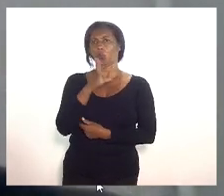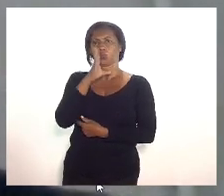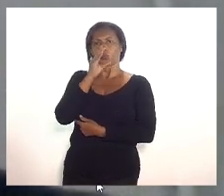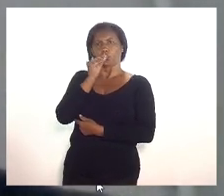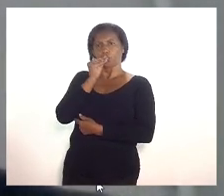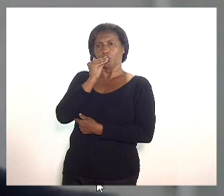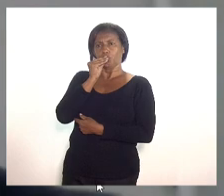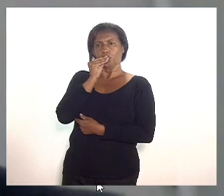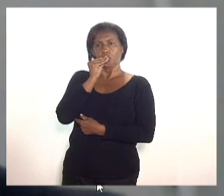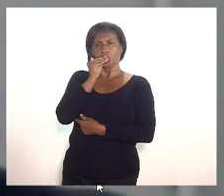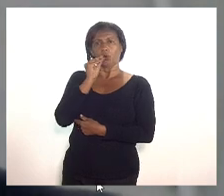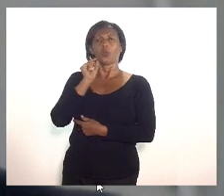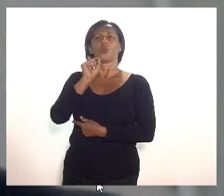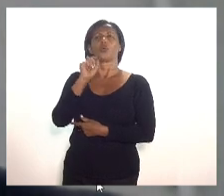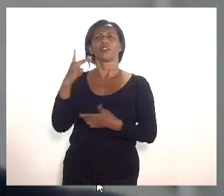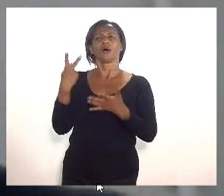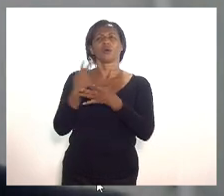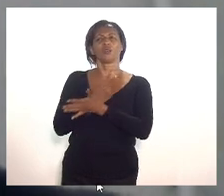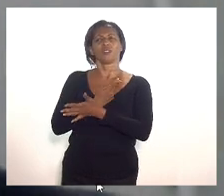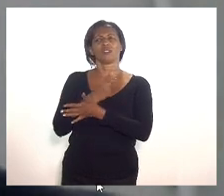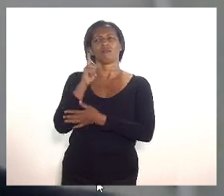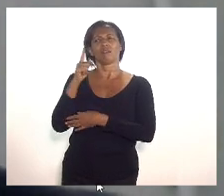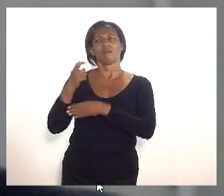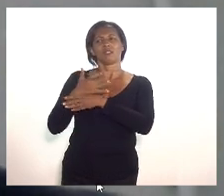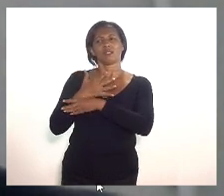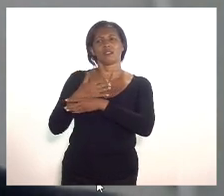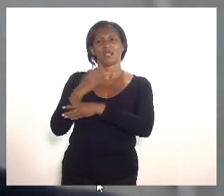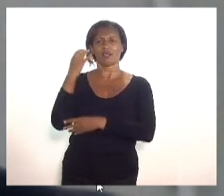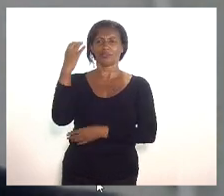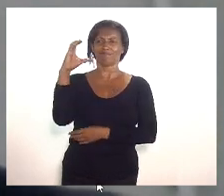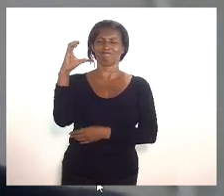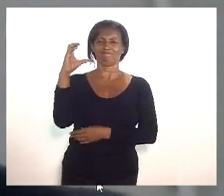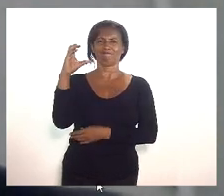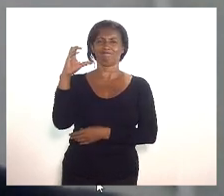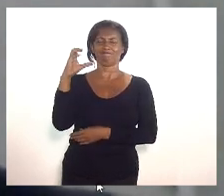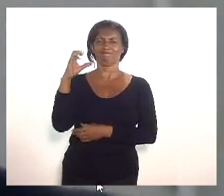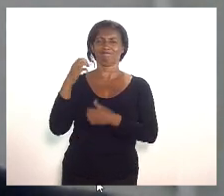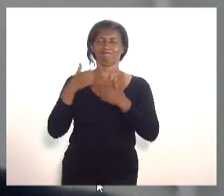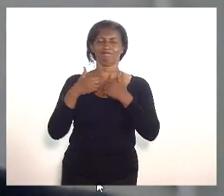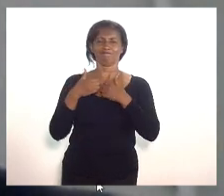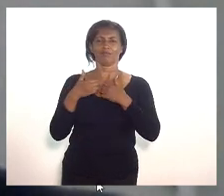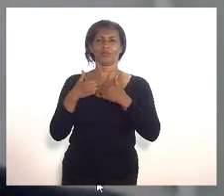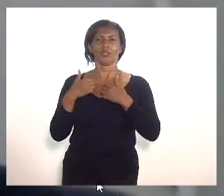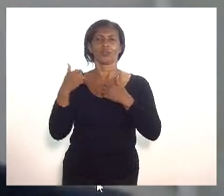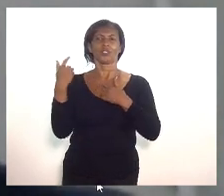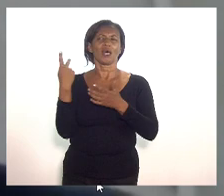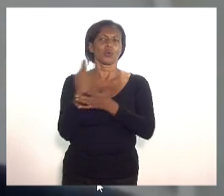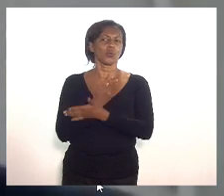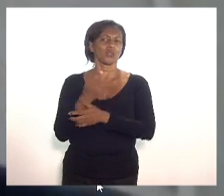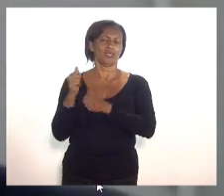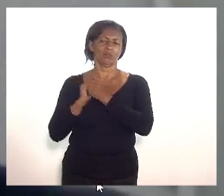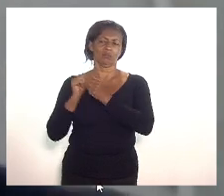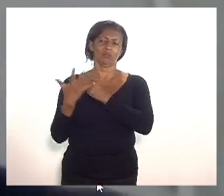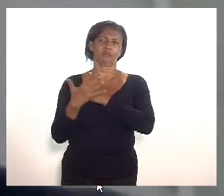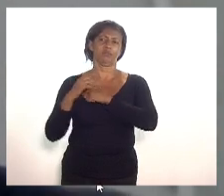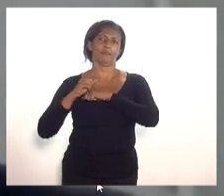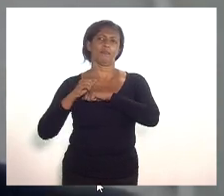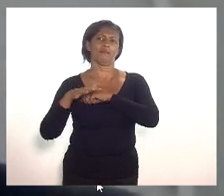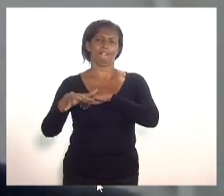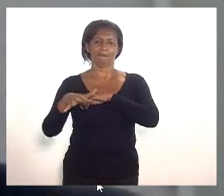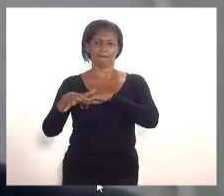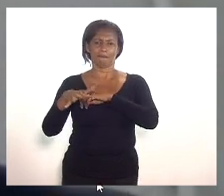acontecendo na minha cidade por relação a condução do processo da pandemia lembrar aqui a todos